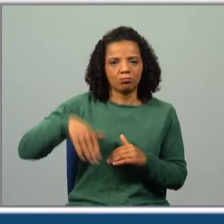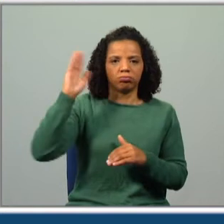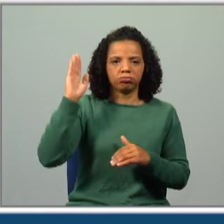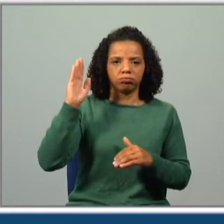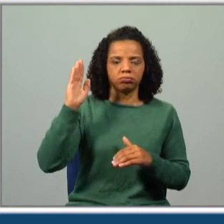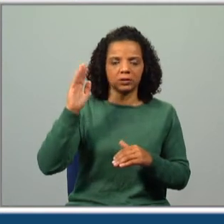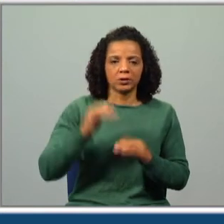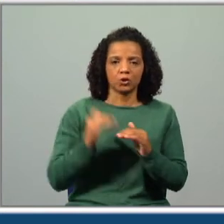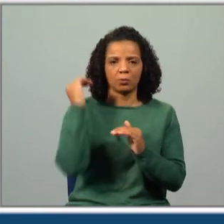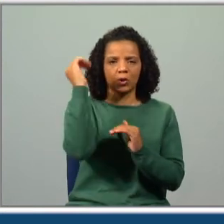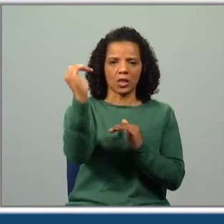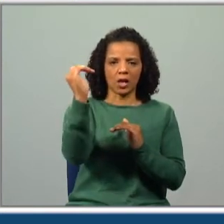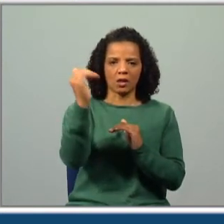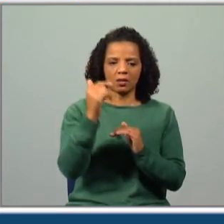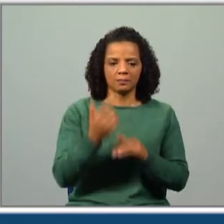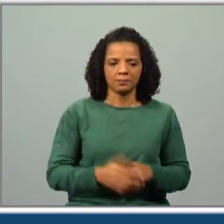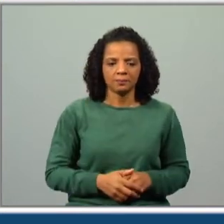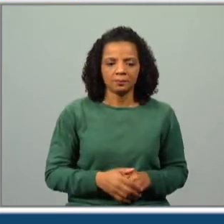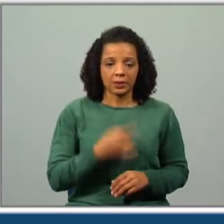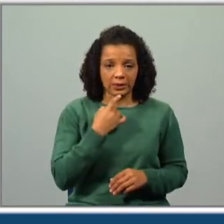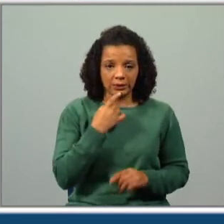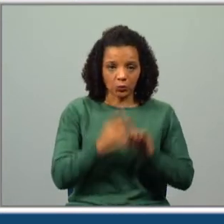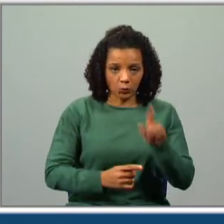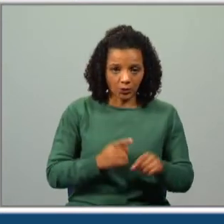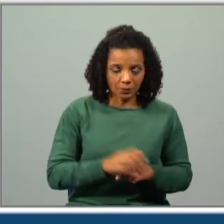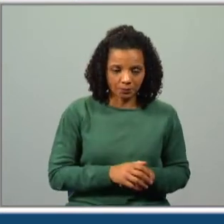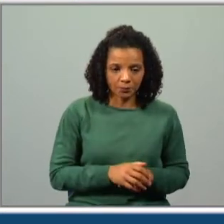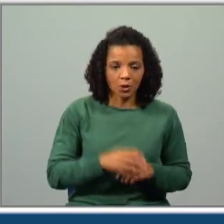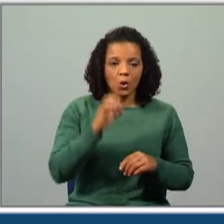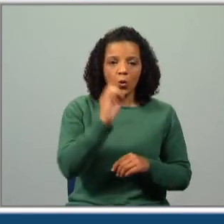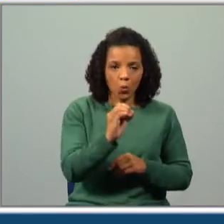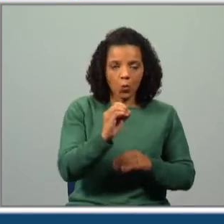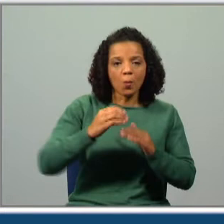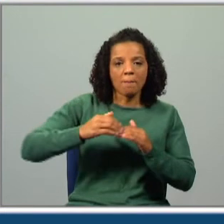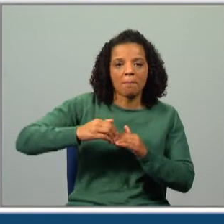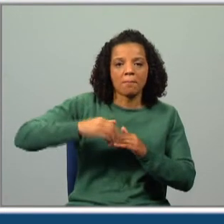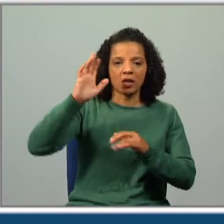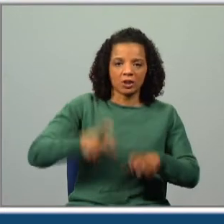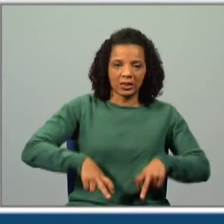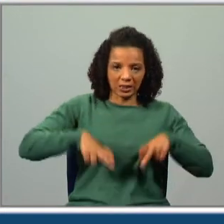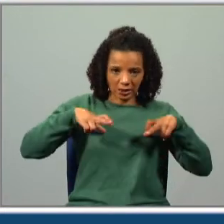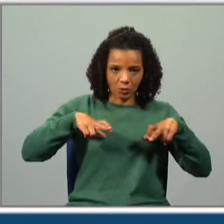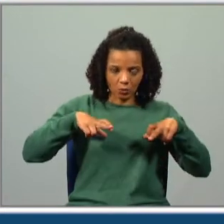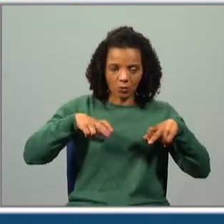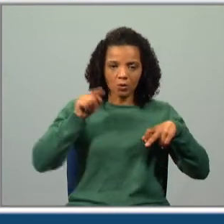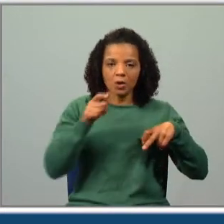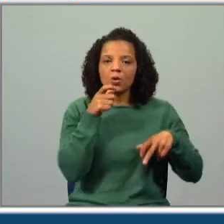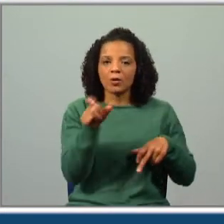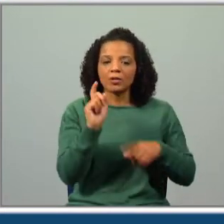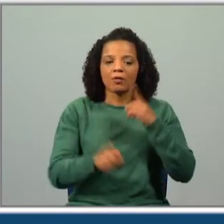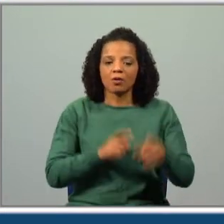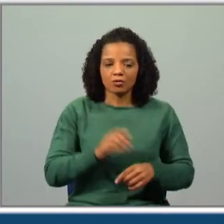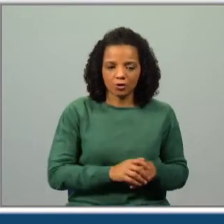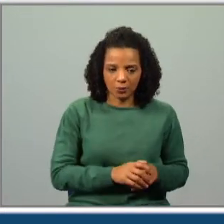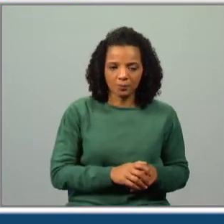O que quer dizer que este, o mais rico, o adjetivo se encontra no